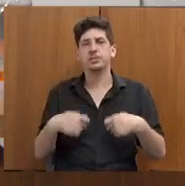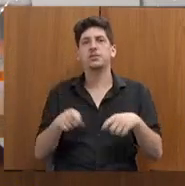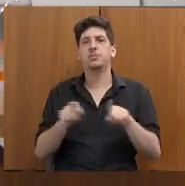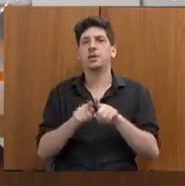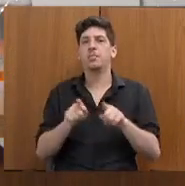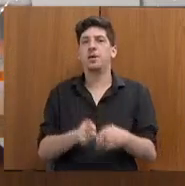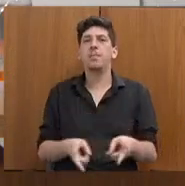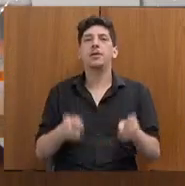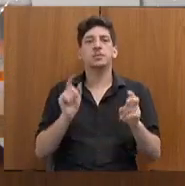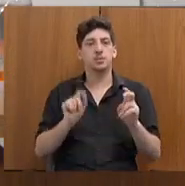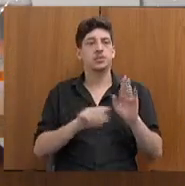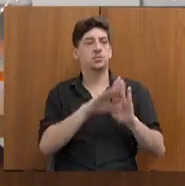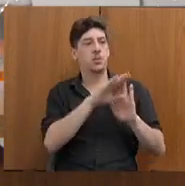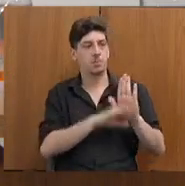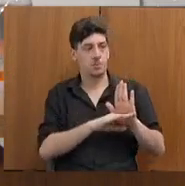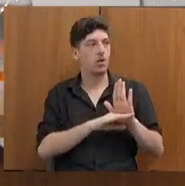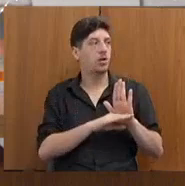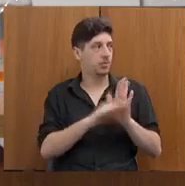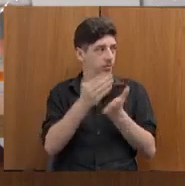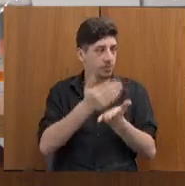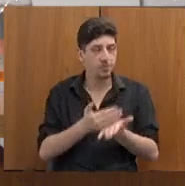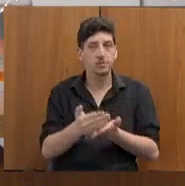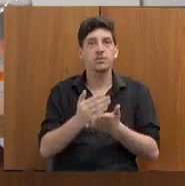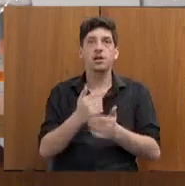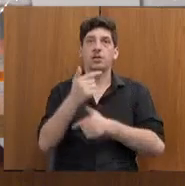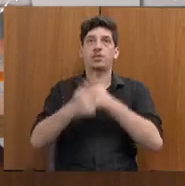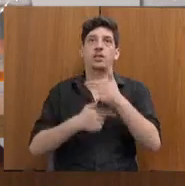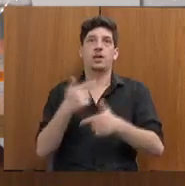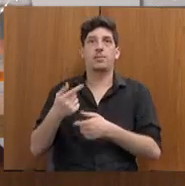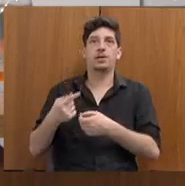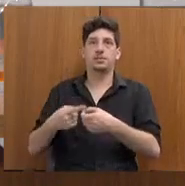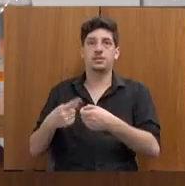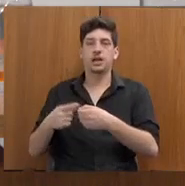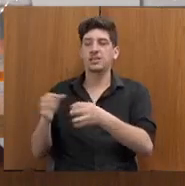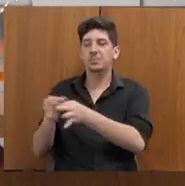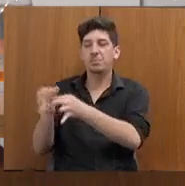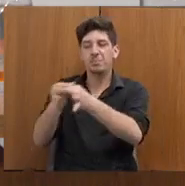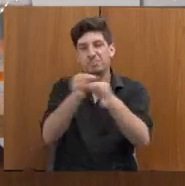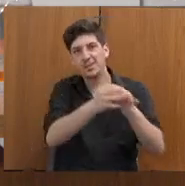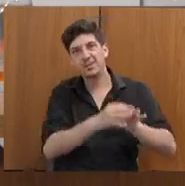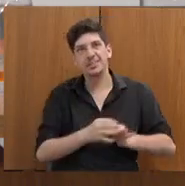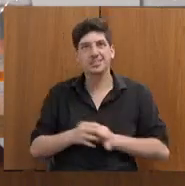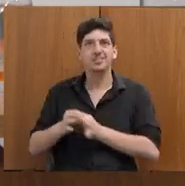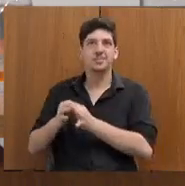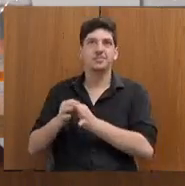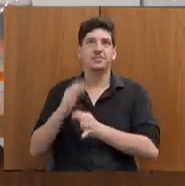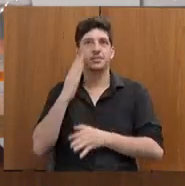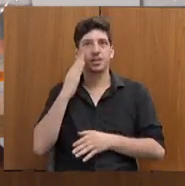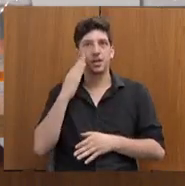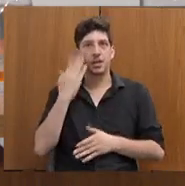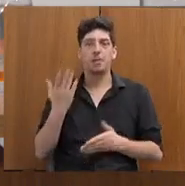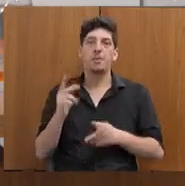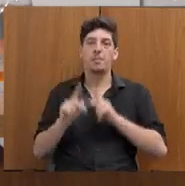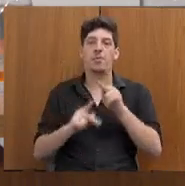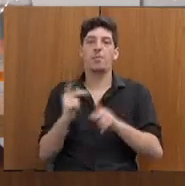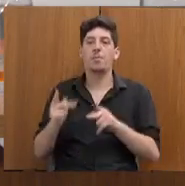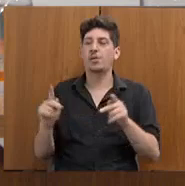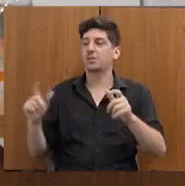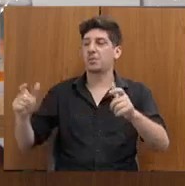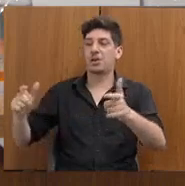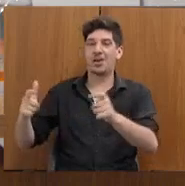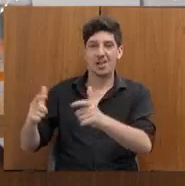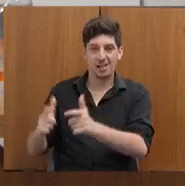Inclusive, falo que na minha região, eu trabalho muito com municípios pequenos, de índice populacional muito baixo,